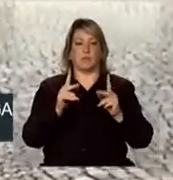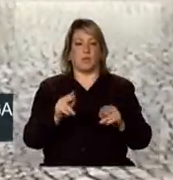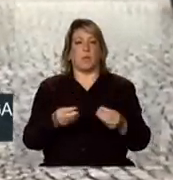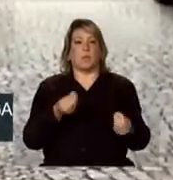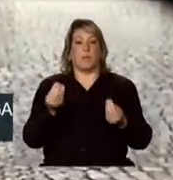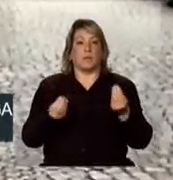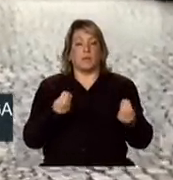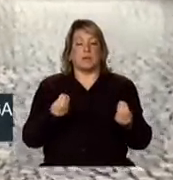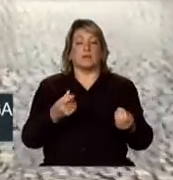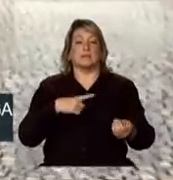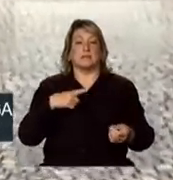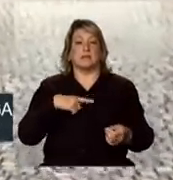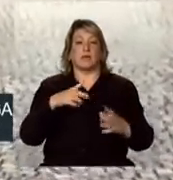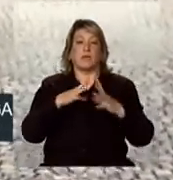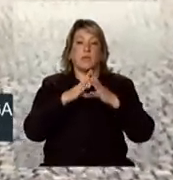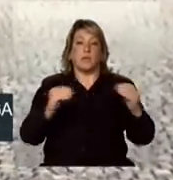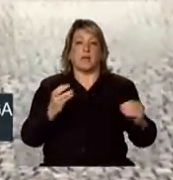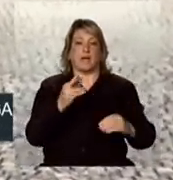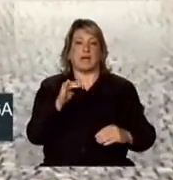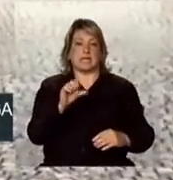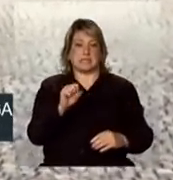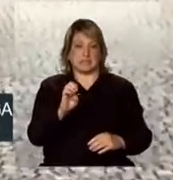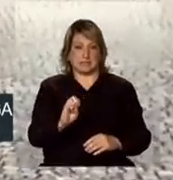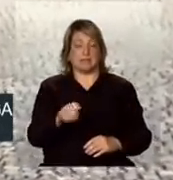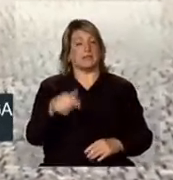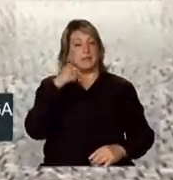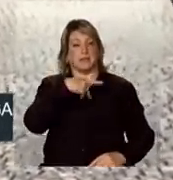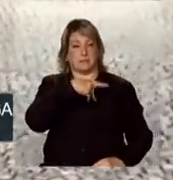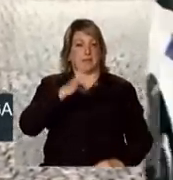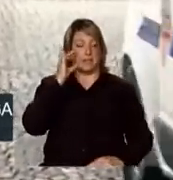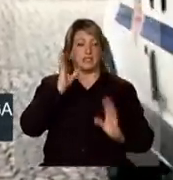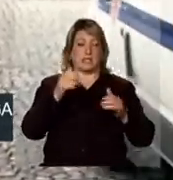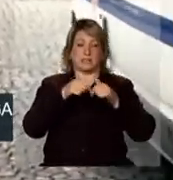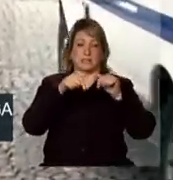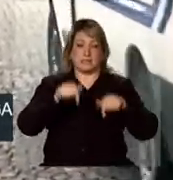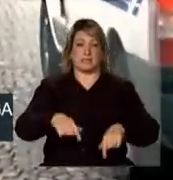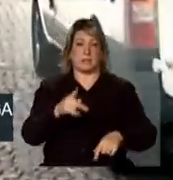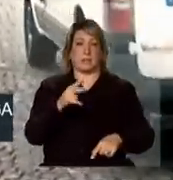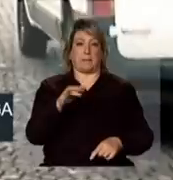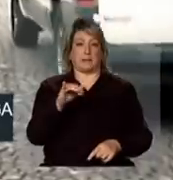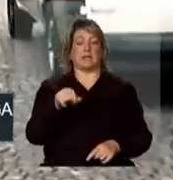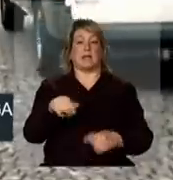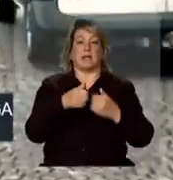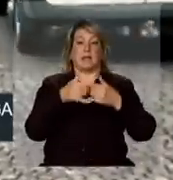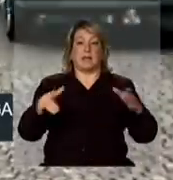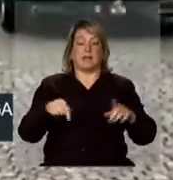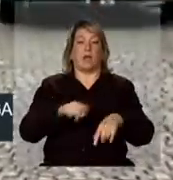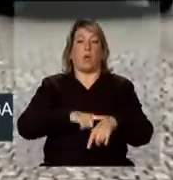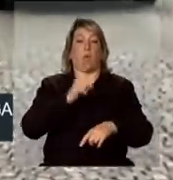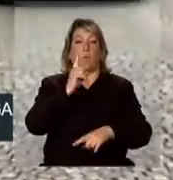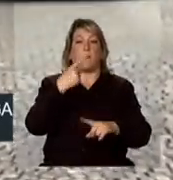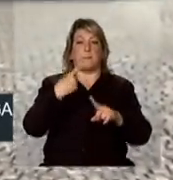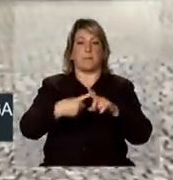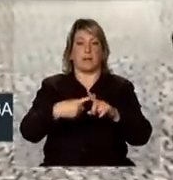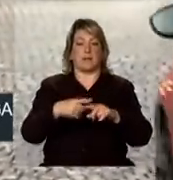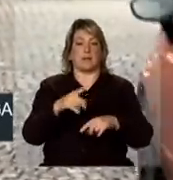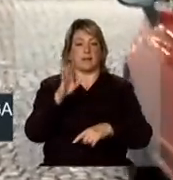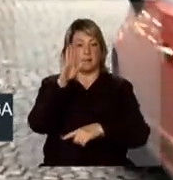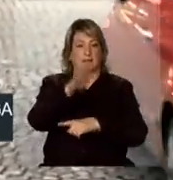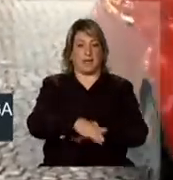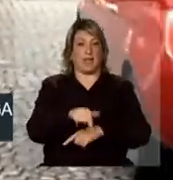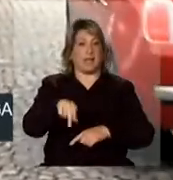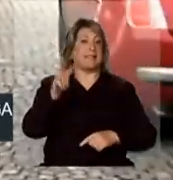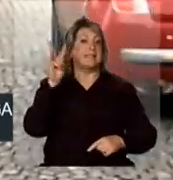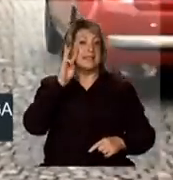para a crise. A presidenta Dilma Rousseff já está em Paris e a abertura do evento vai ser a uma e meia da tarde desta terça-feira.